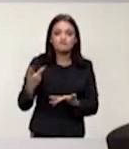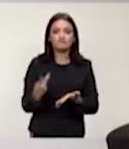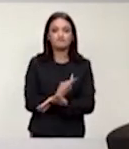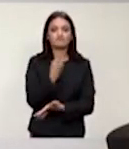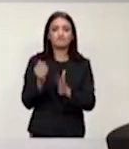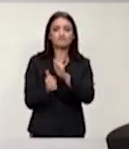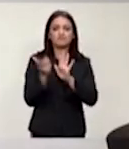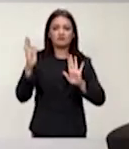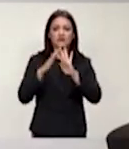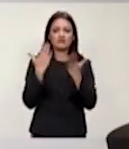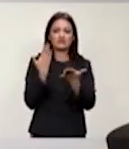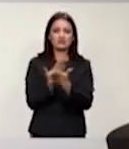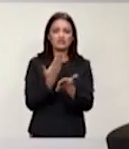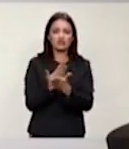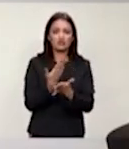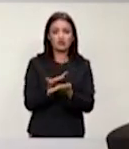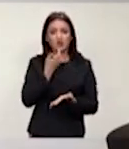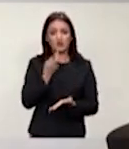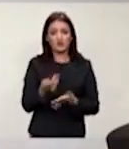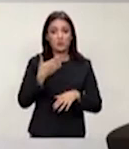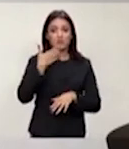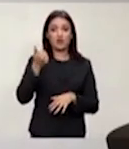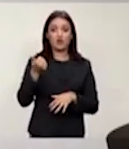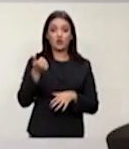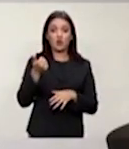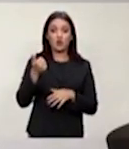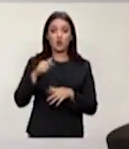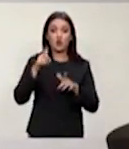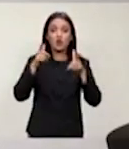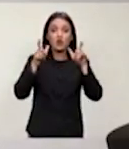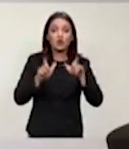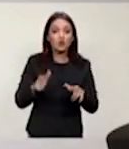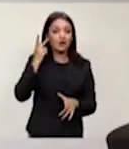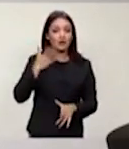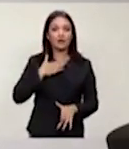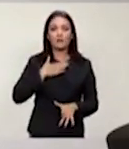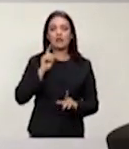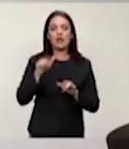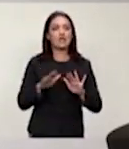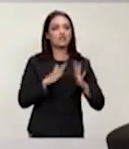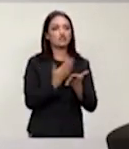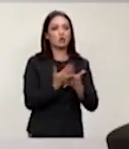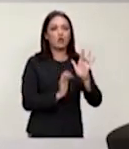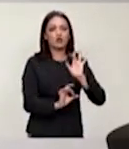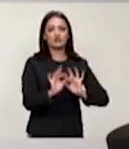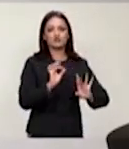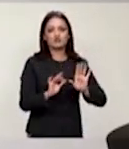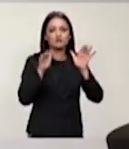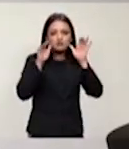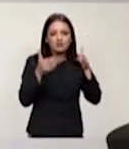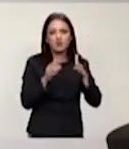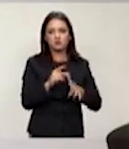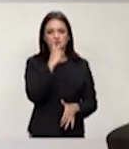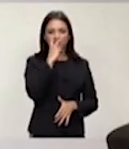com o argumento que o melhor lugar para mim era a instituição especializada ou as classes especiais.